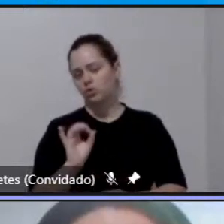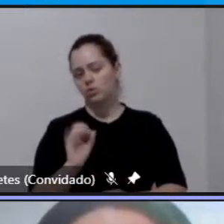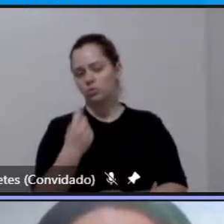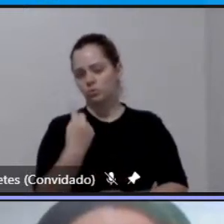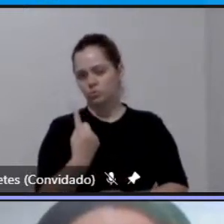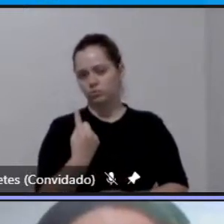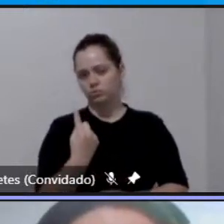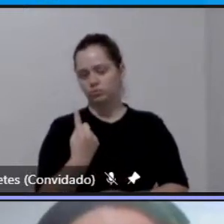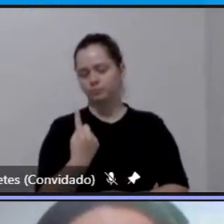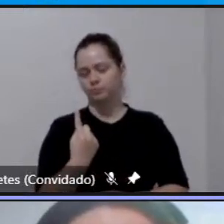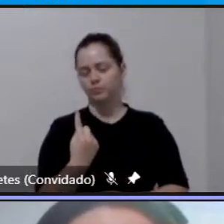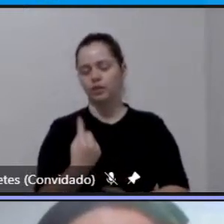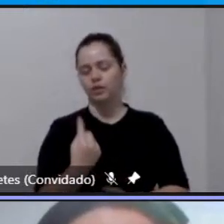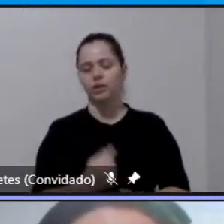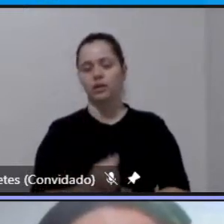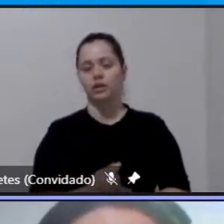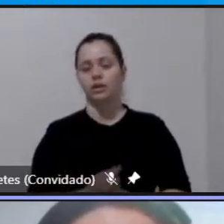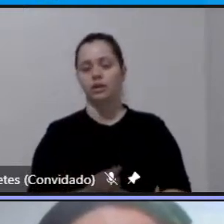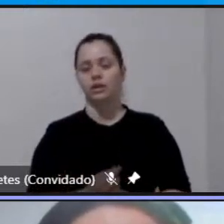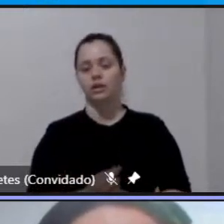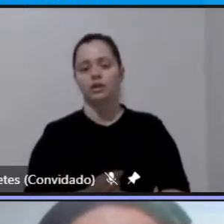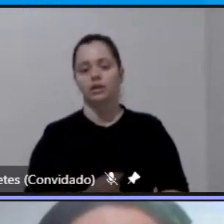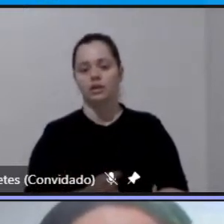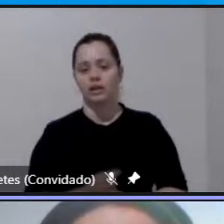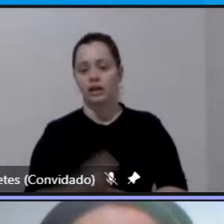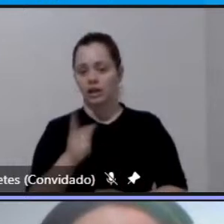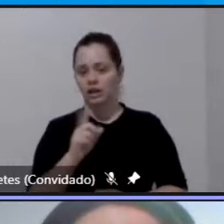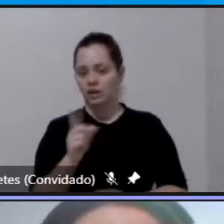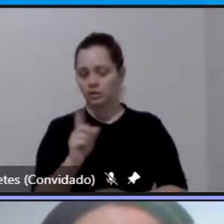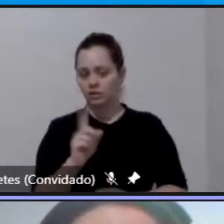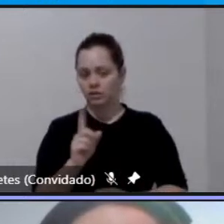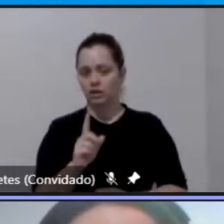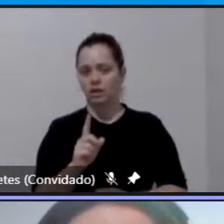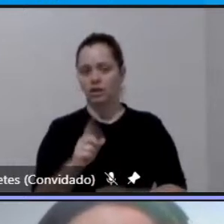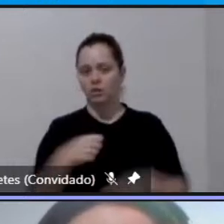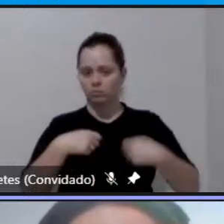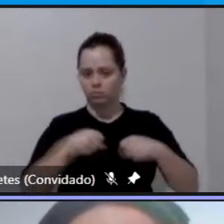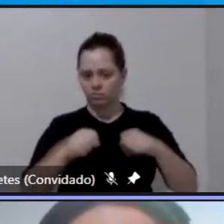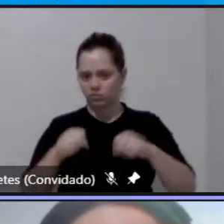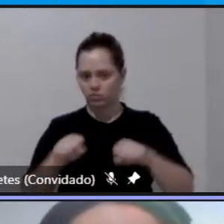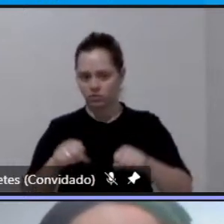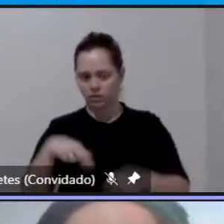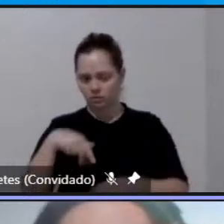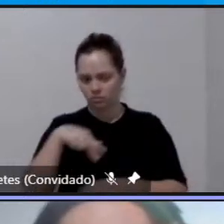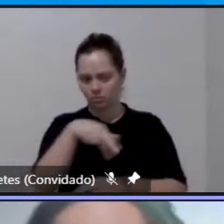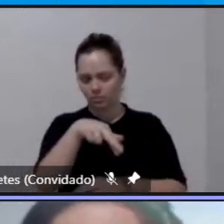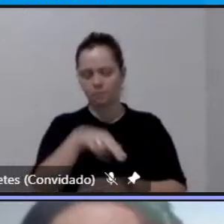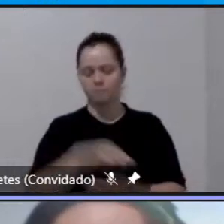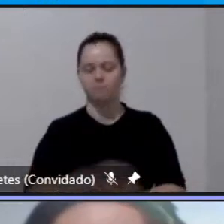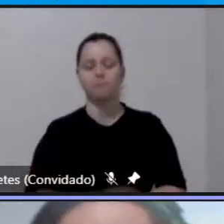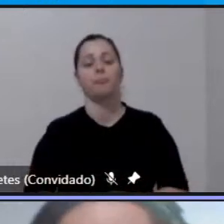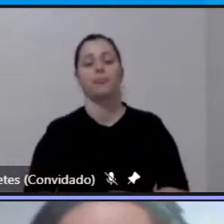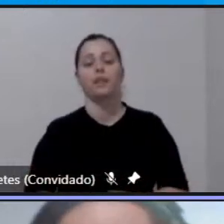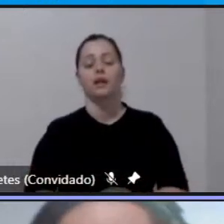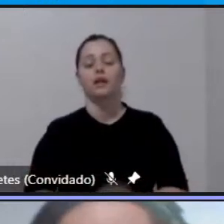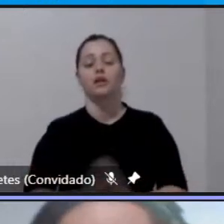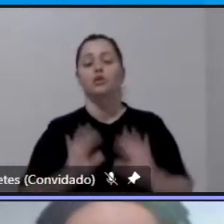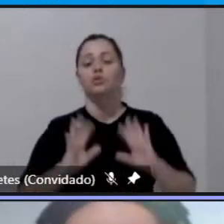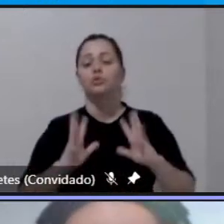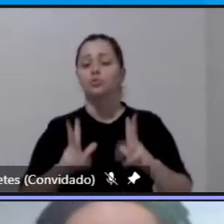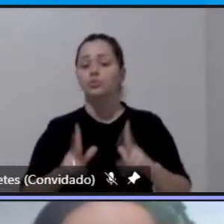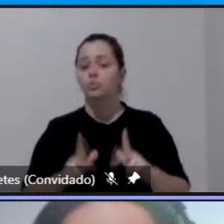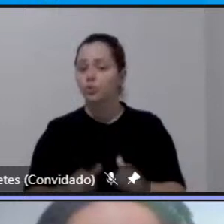em relação ao modo não motorizado mas em todos os motivos de viagem trabalho